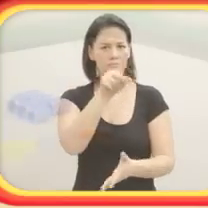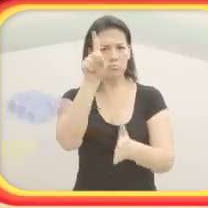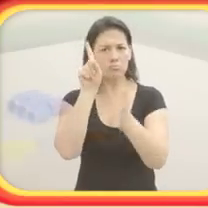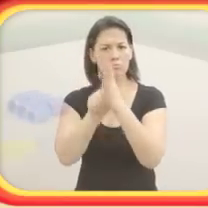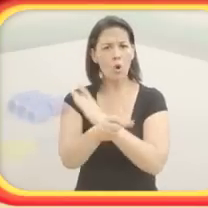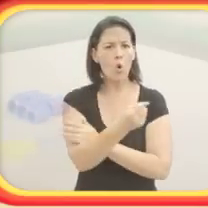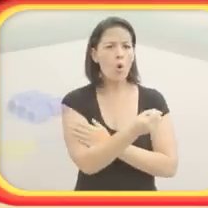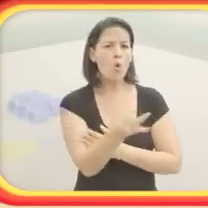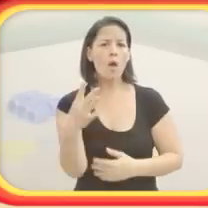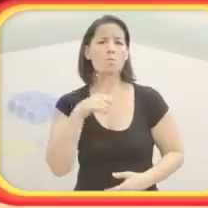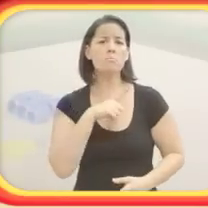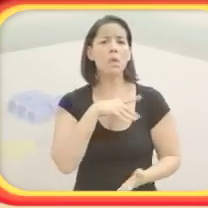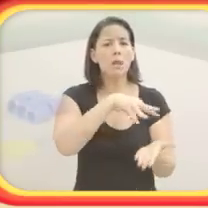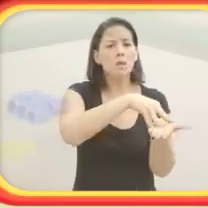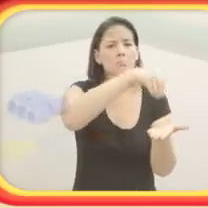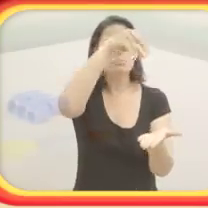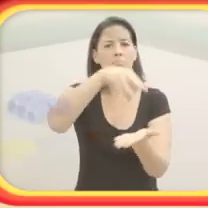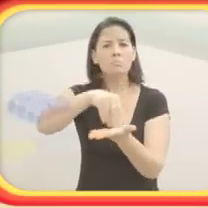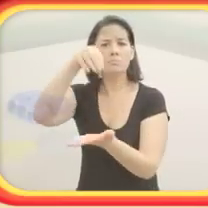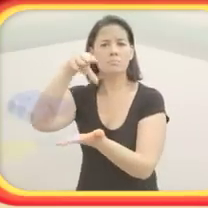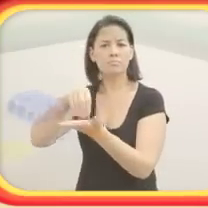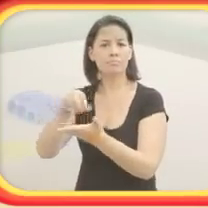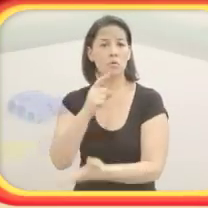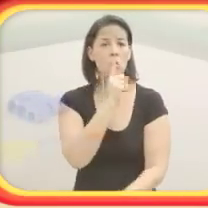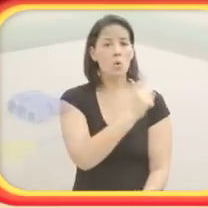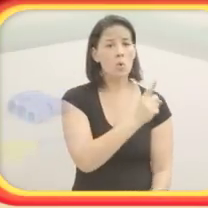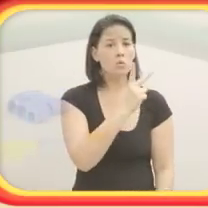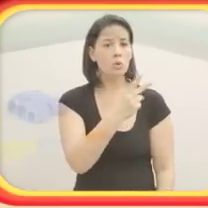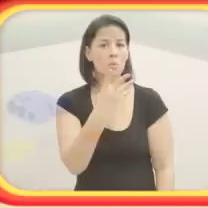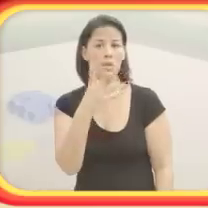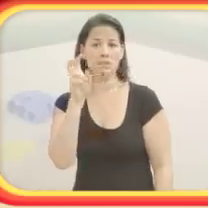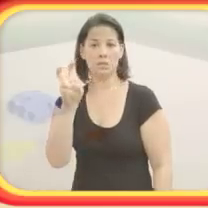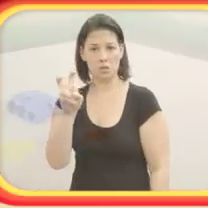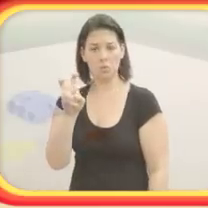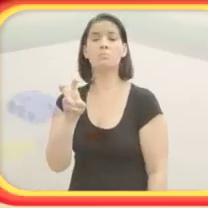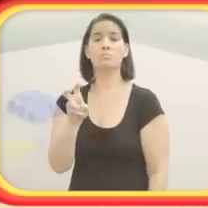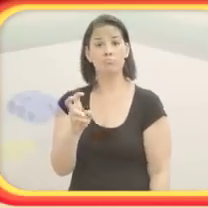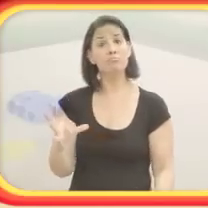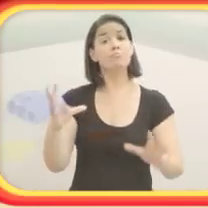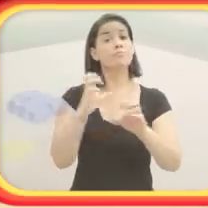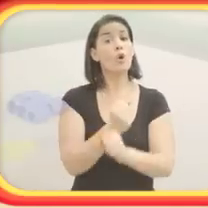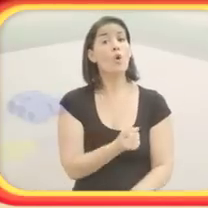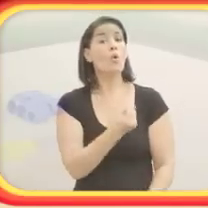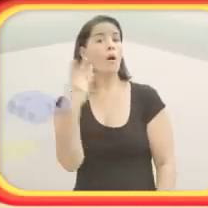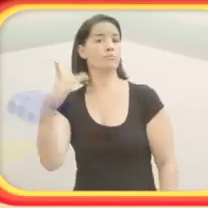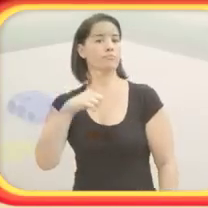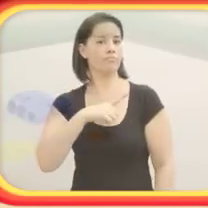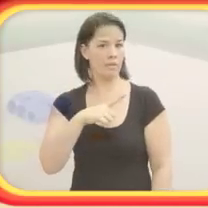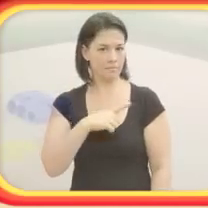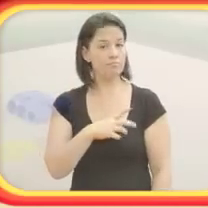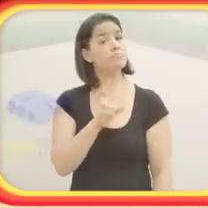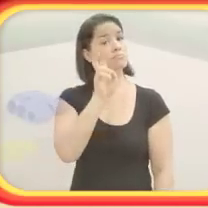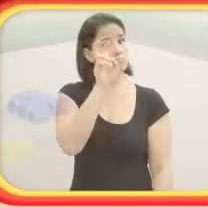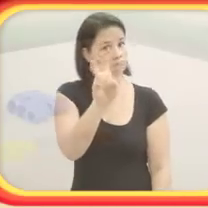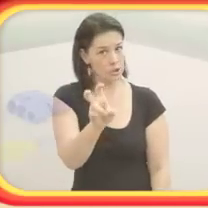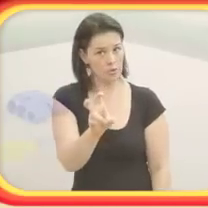quantos tem? Cinco. Então, me dê cinco e a criança te dá o último pino. O que está passando pela cabeça dela? Está